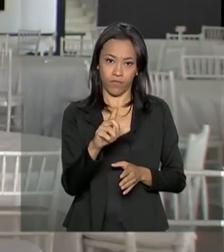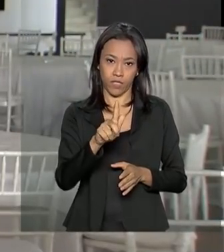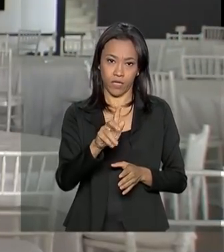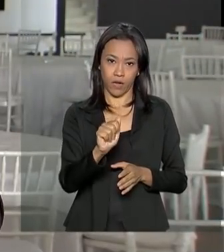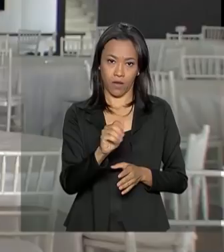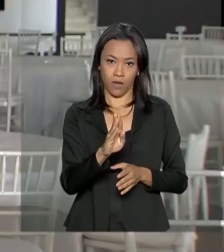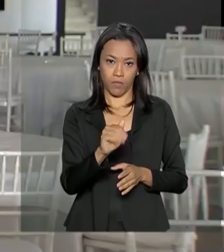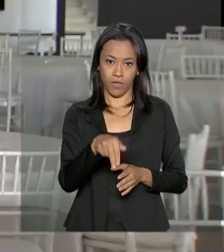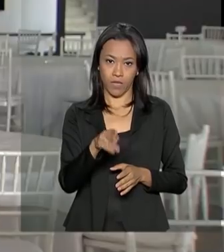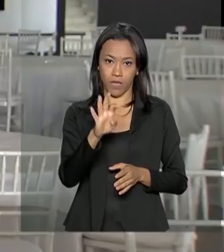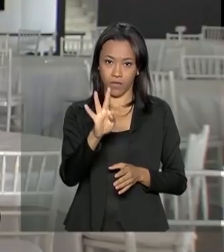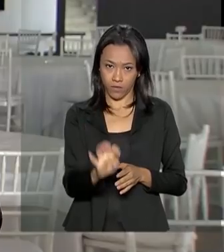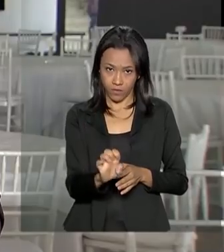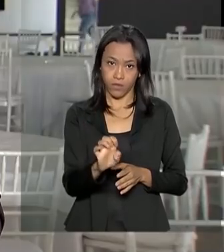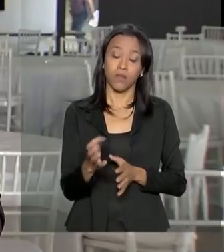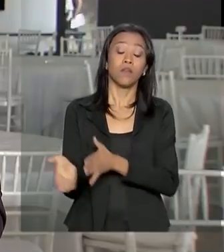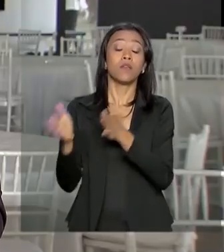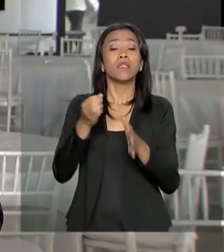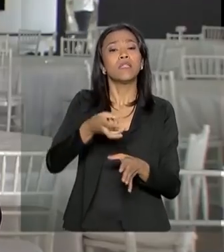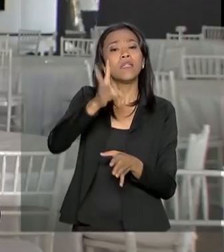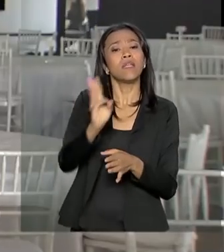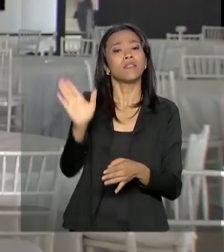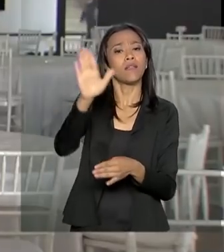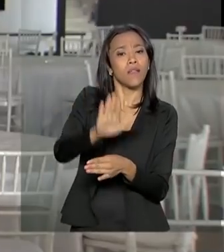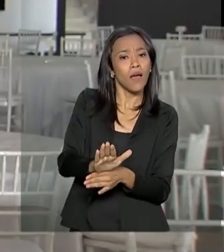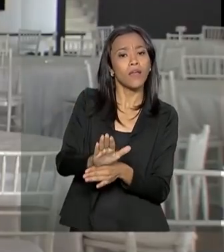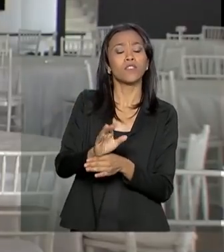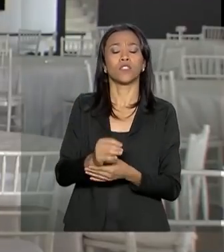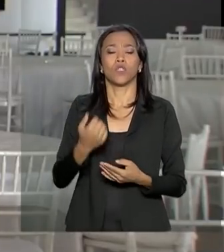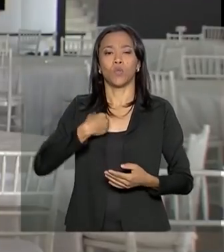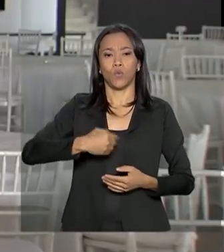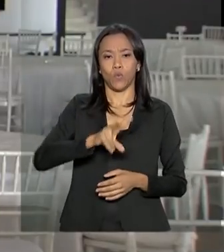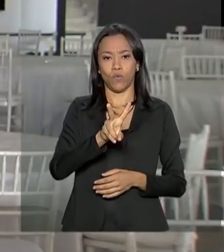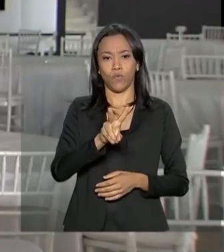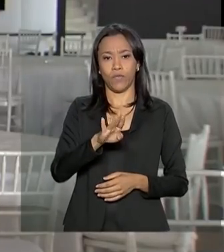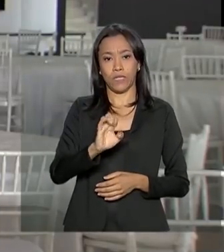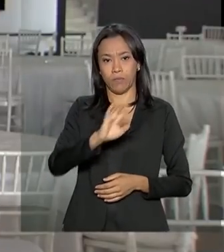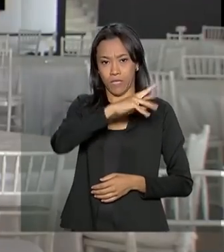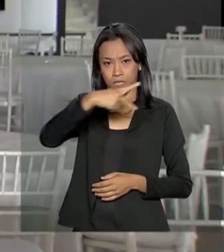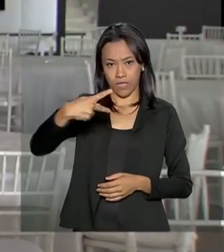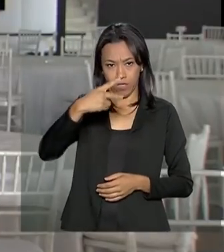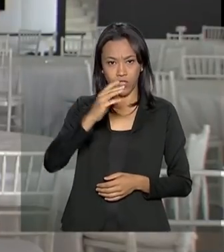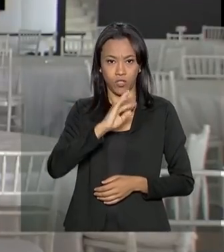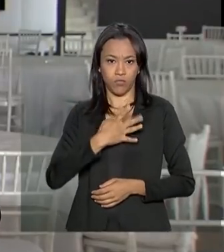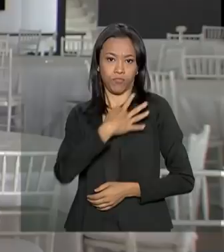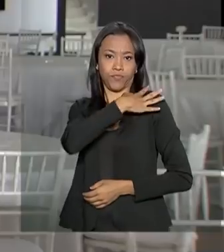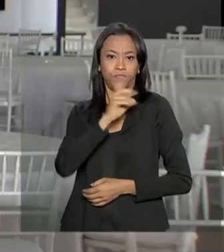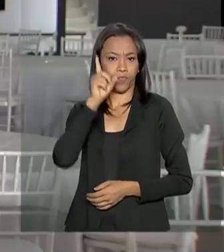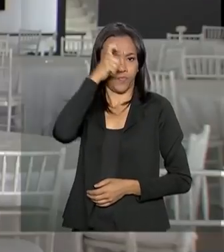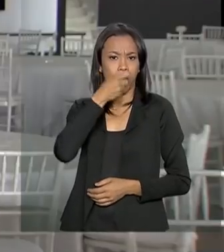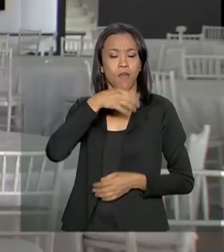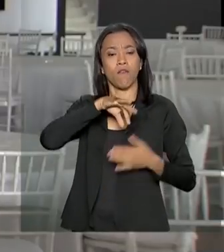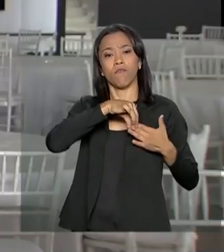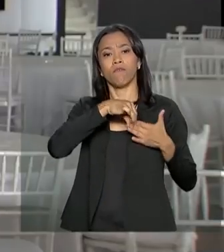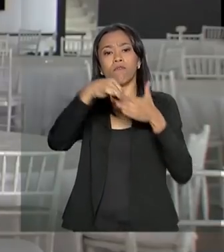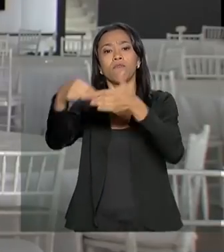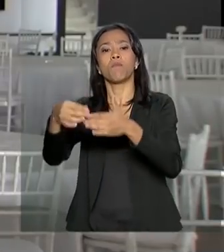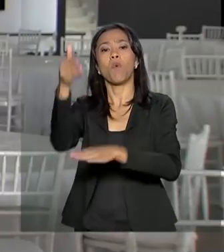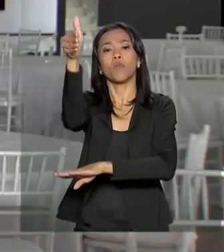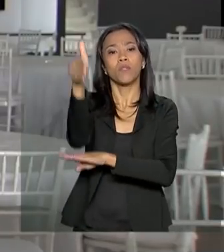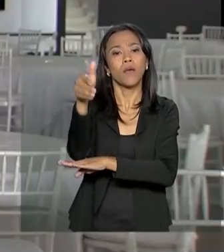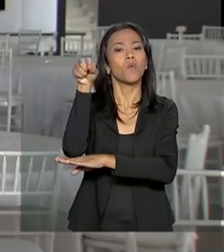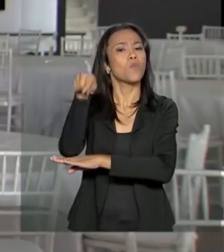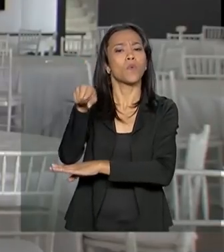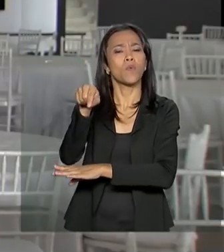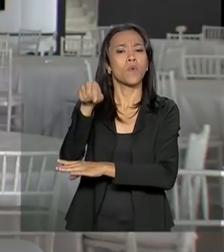Depois, logo mais às três horas da tarde, o general Mourão se dirige a um hotel aqui em São Paulo para um encontro entre